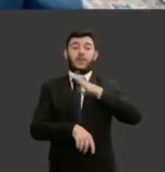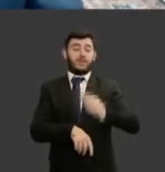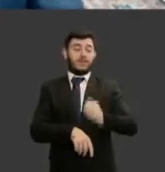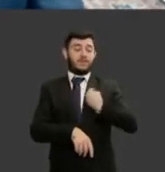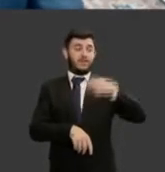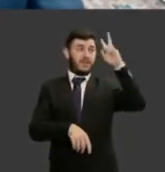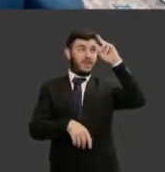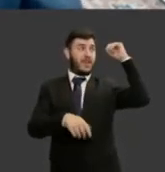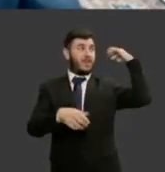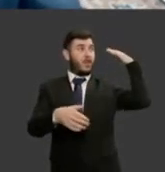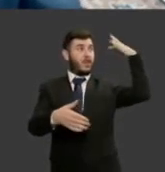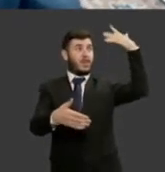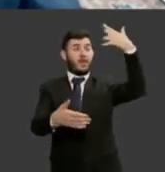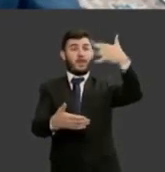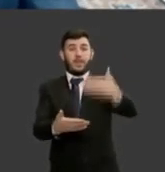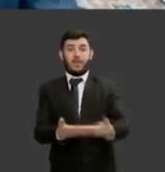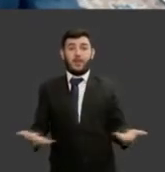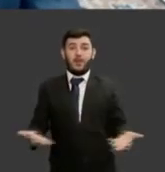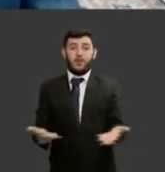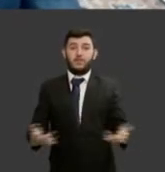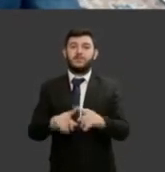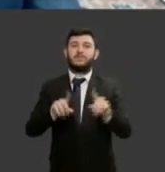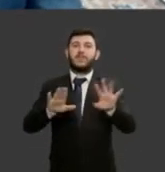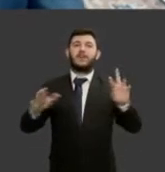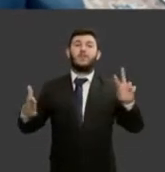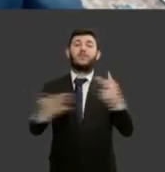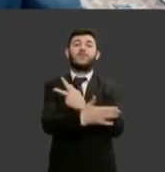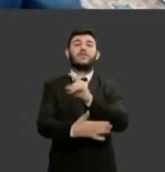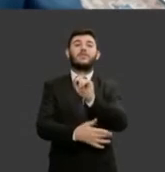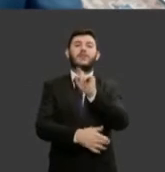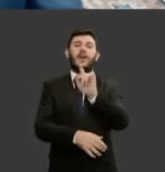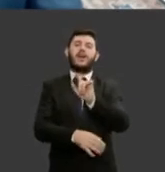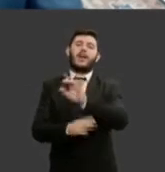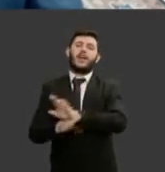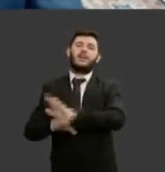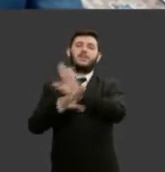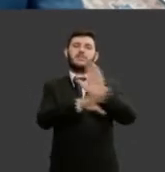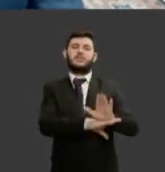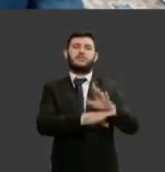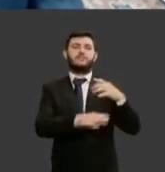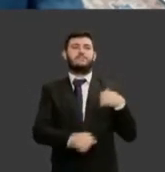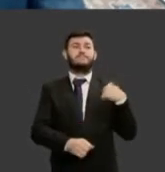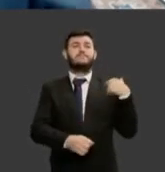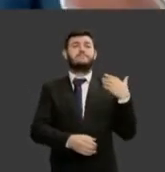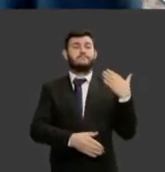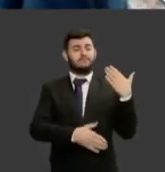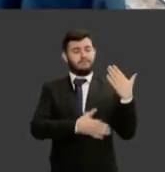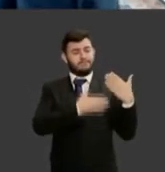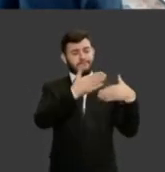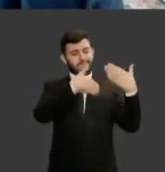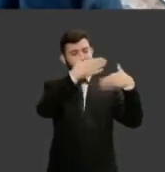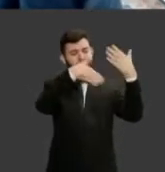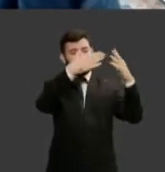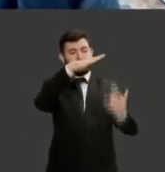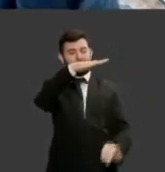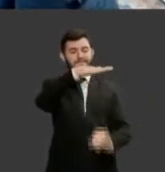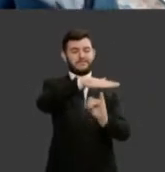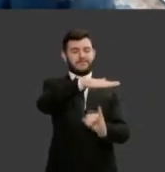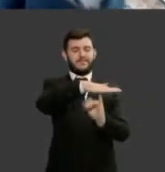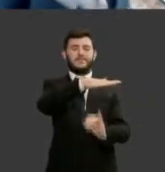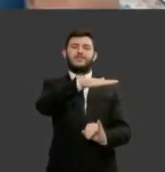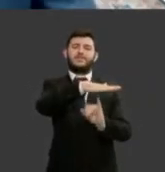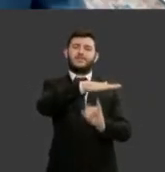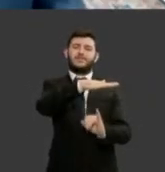contribuem, na verdade, para o desenvolvimento de instituições mais sólidas